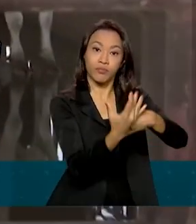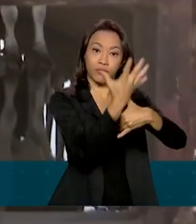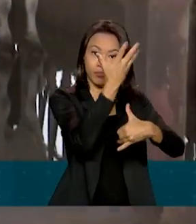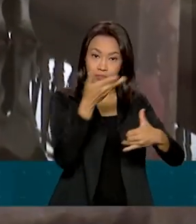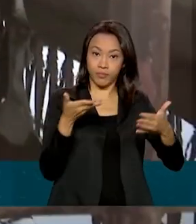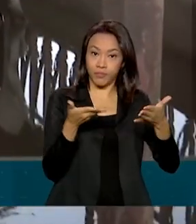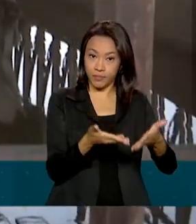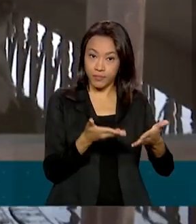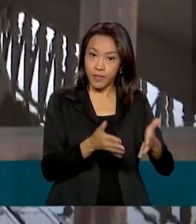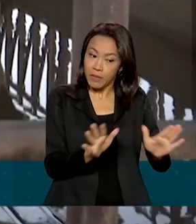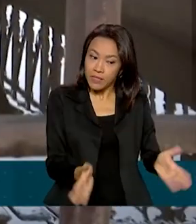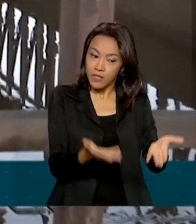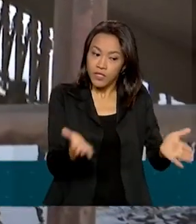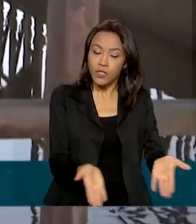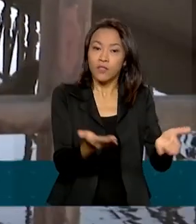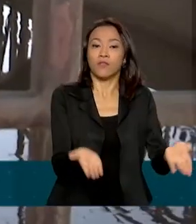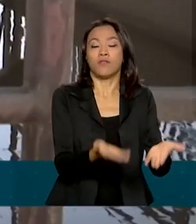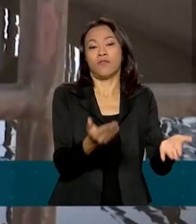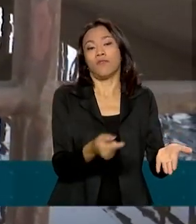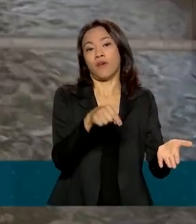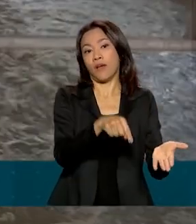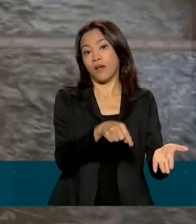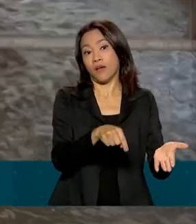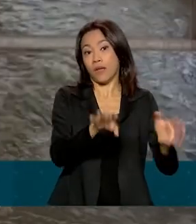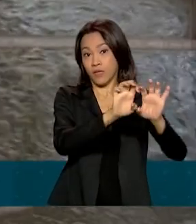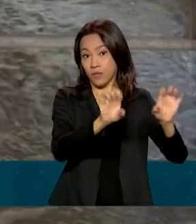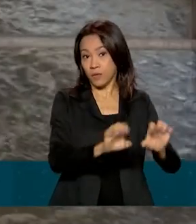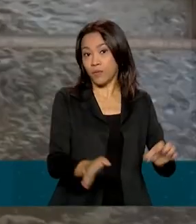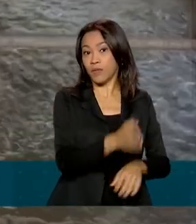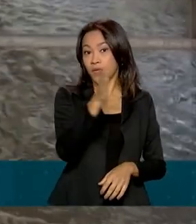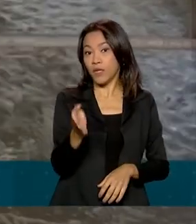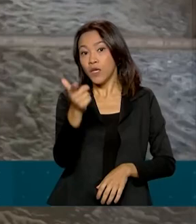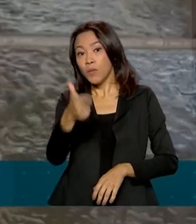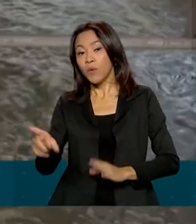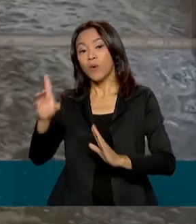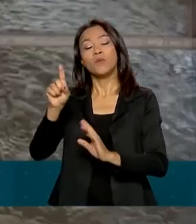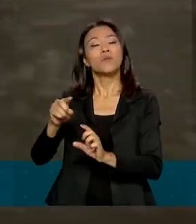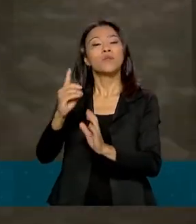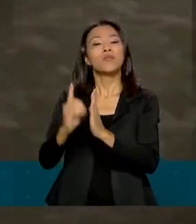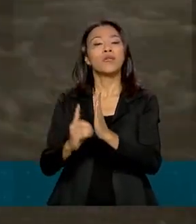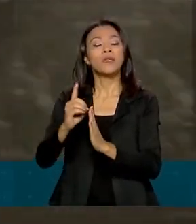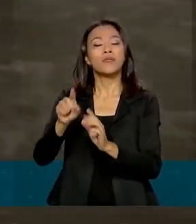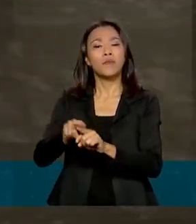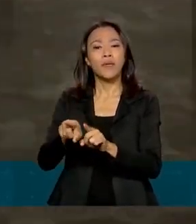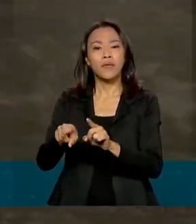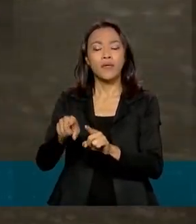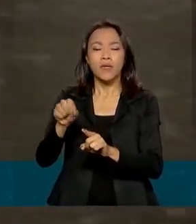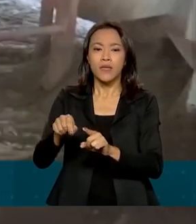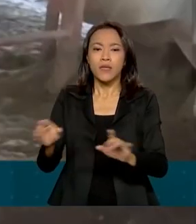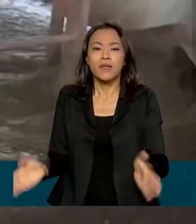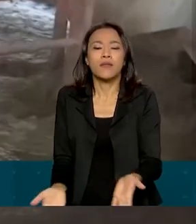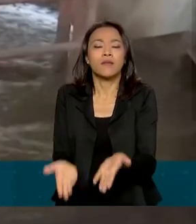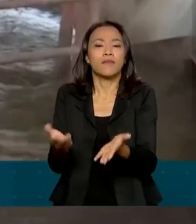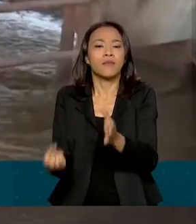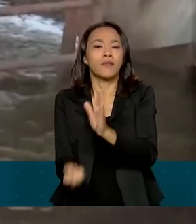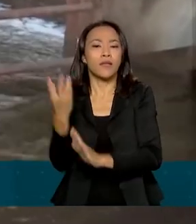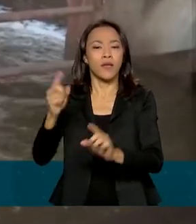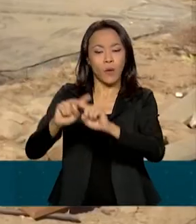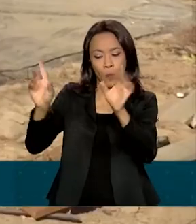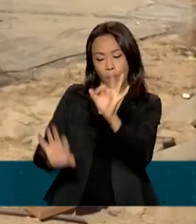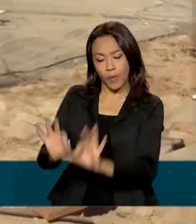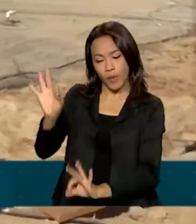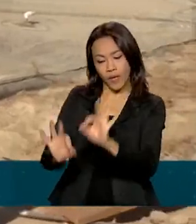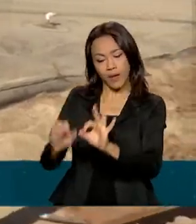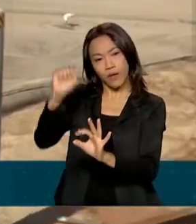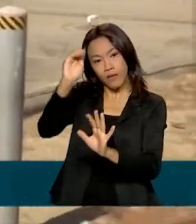especial de incentivos para o desenvolvimento da infraestrutura e outra do Ministério do Meio Ambiente que cria o Programa Nacional de Emissões de